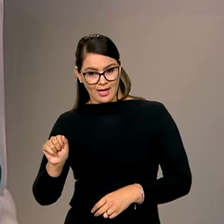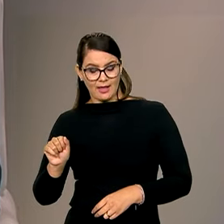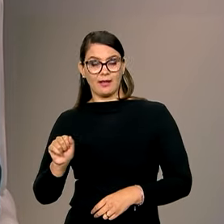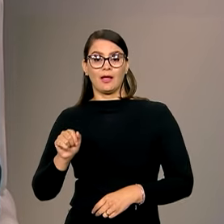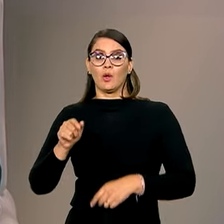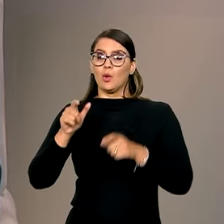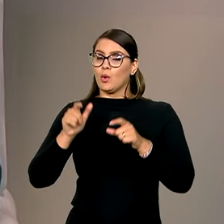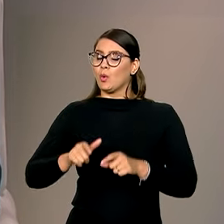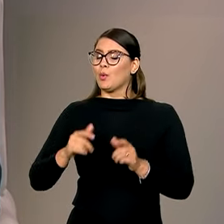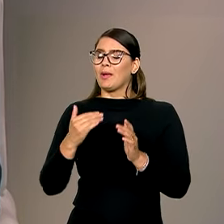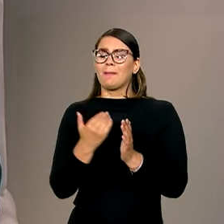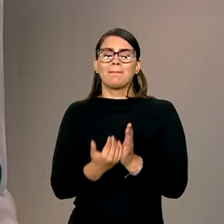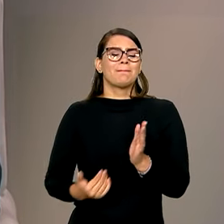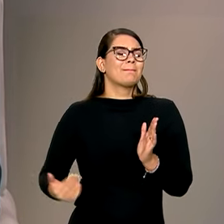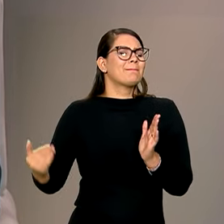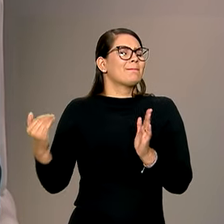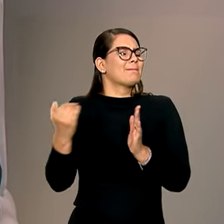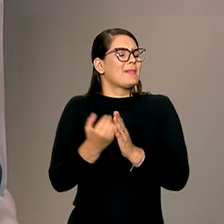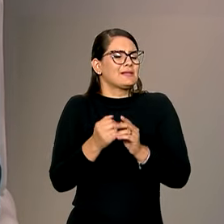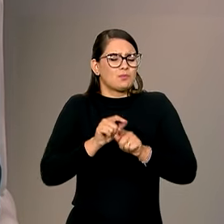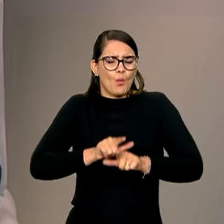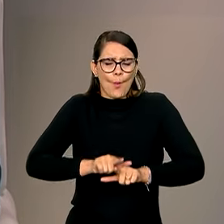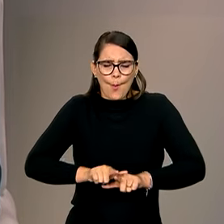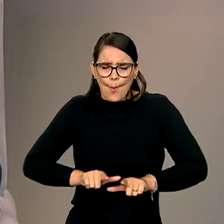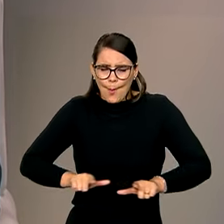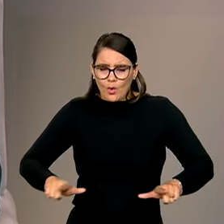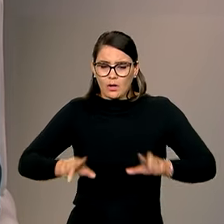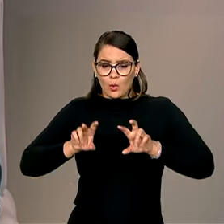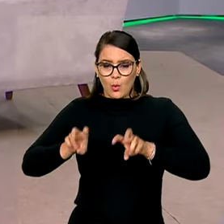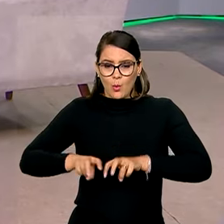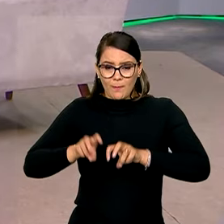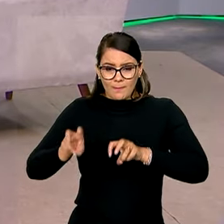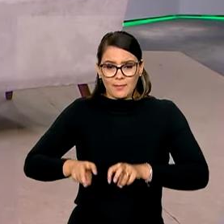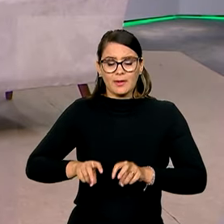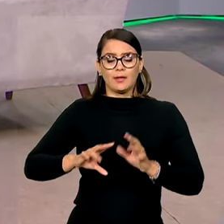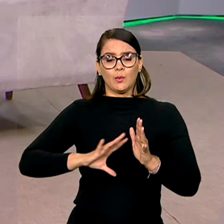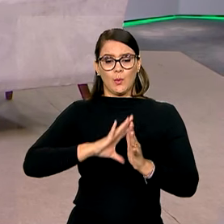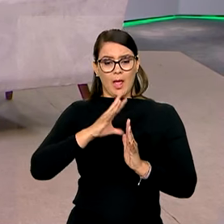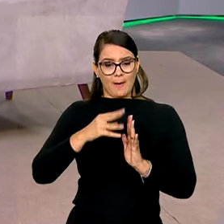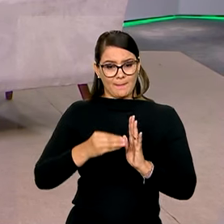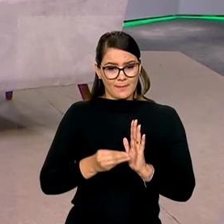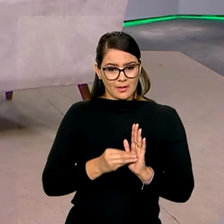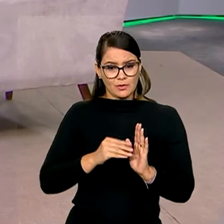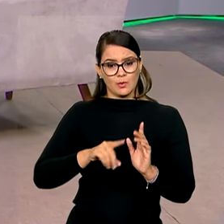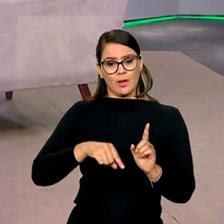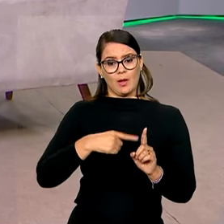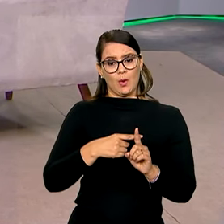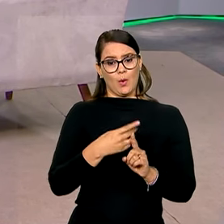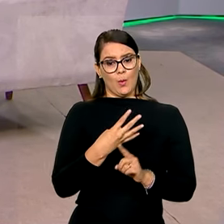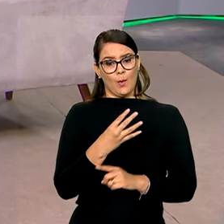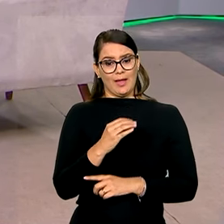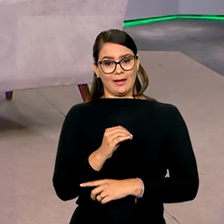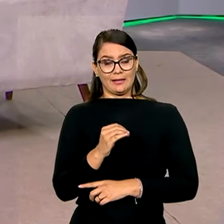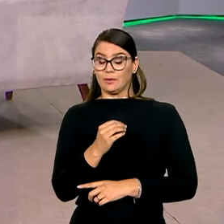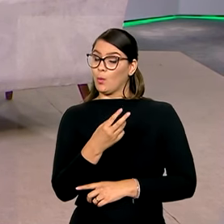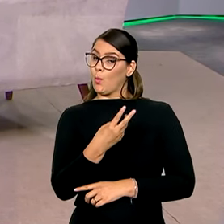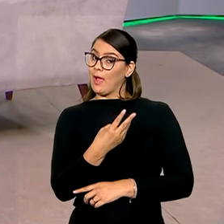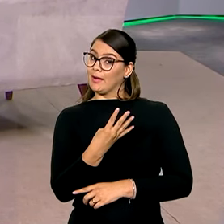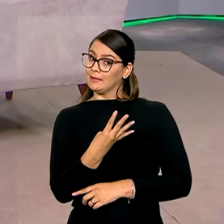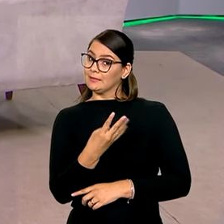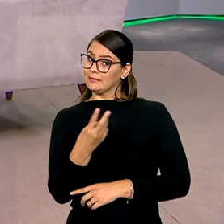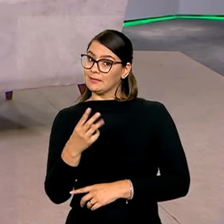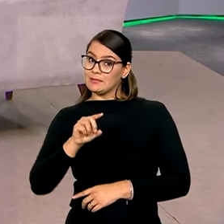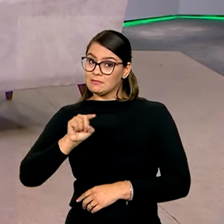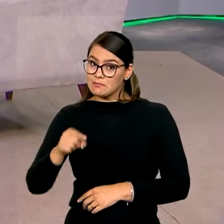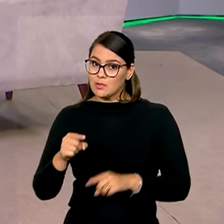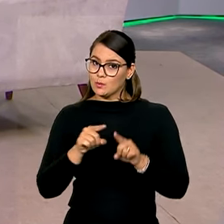áreas mais desmatadas, impactadas pela ação humana na Amazônia. A gente está falando de um total de 43 mil hectares. Toda essa